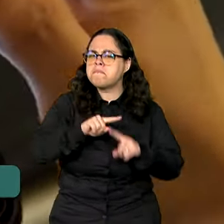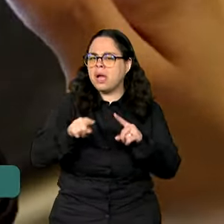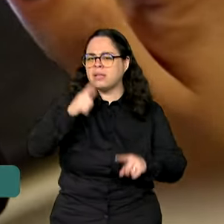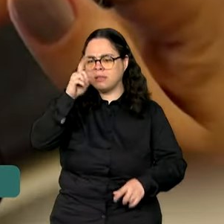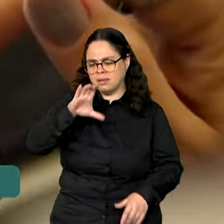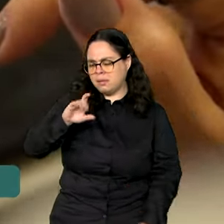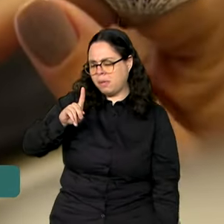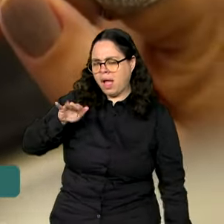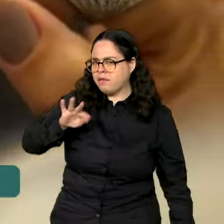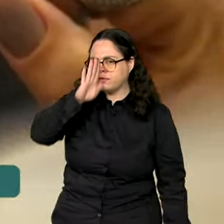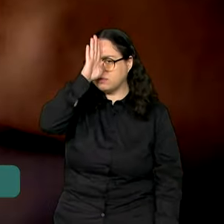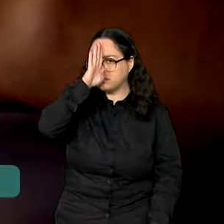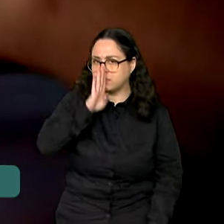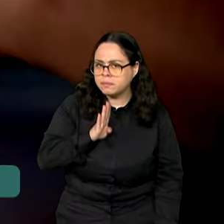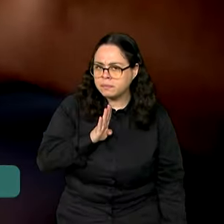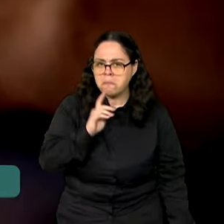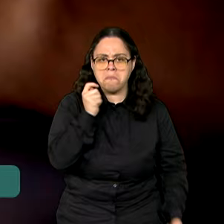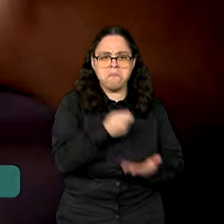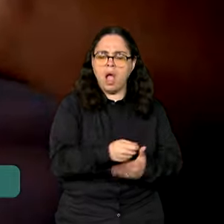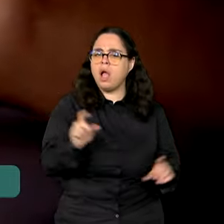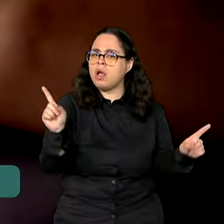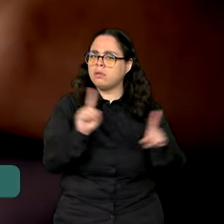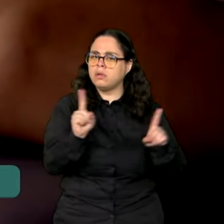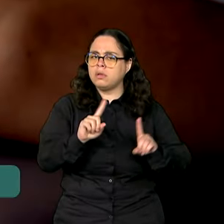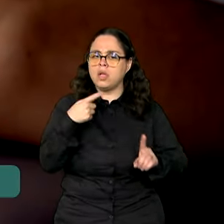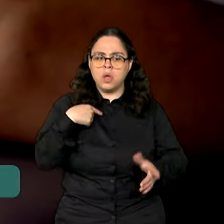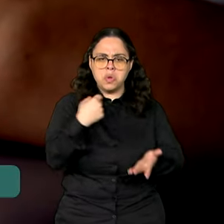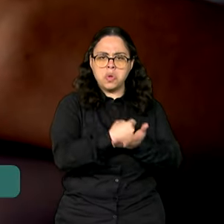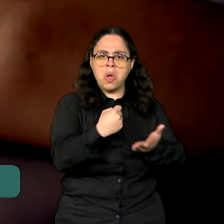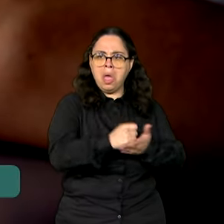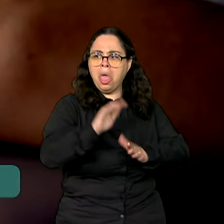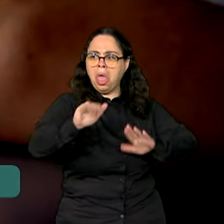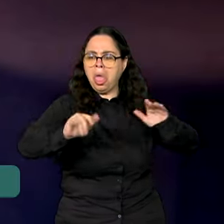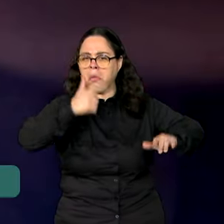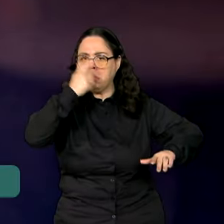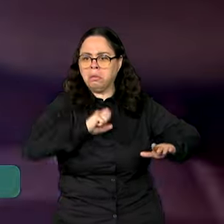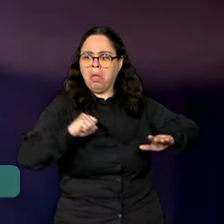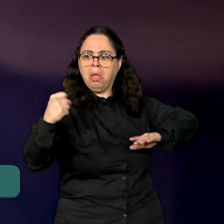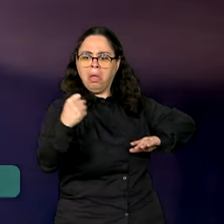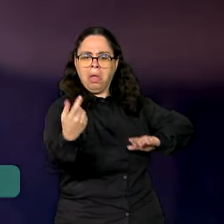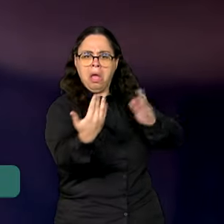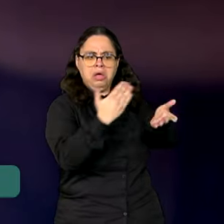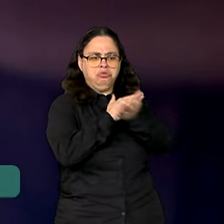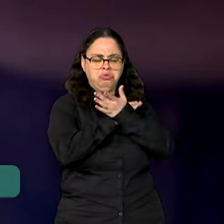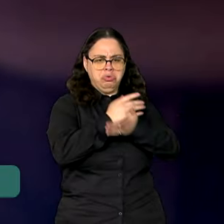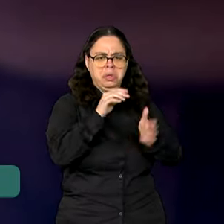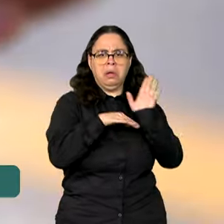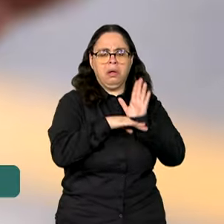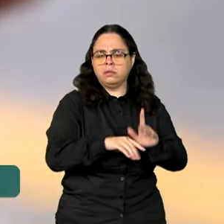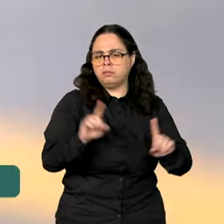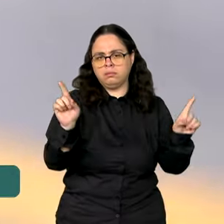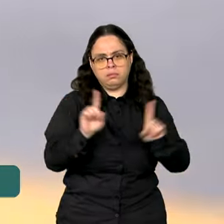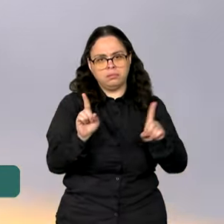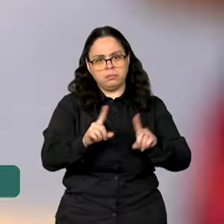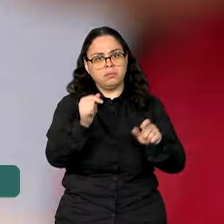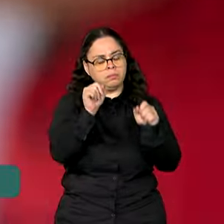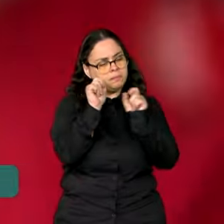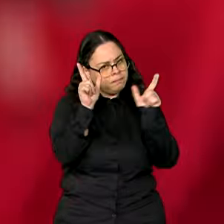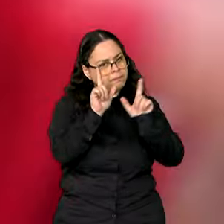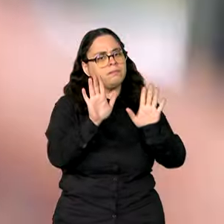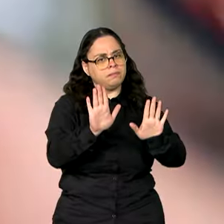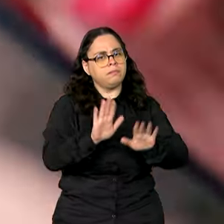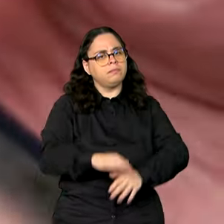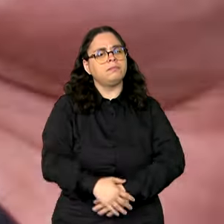a inscrição é de graça e que não é preciso contratar outras pessoas para ajudar nesse serviço. Fique de olho.